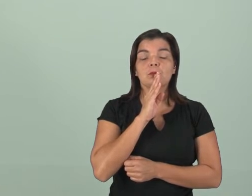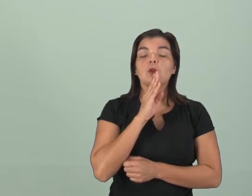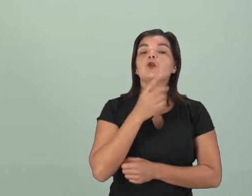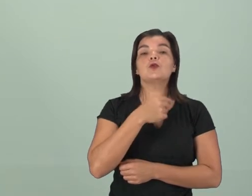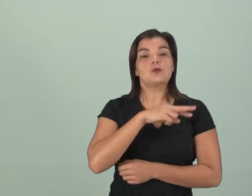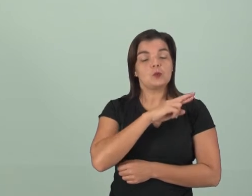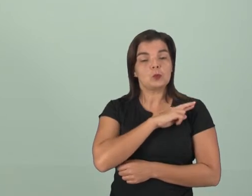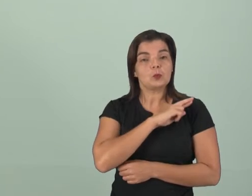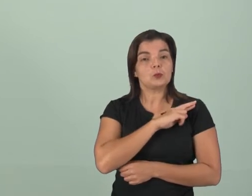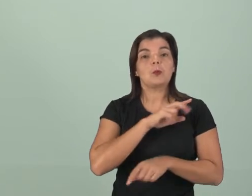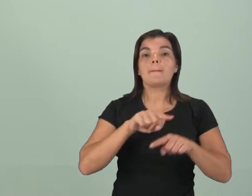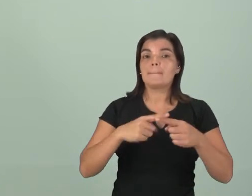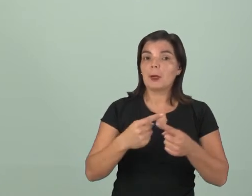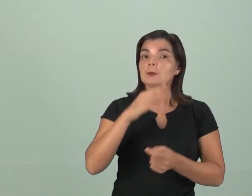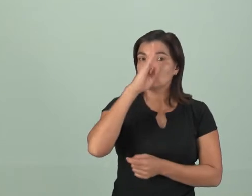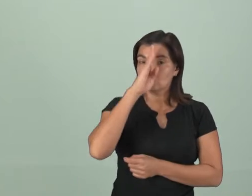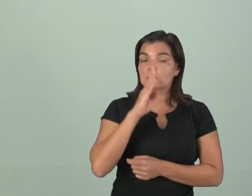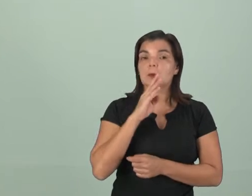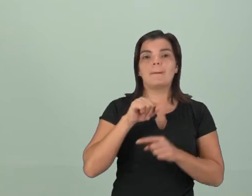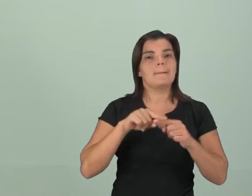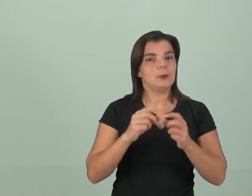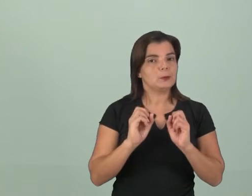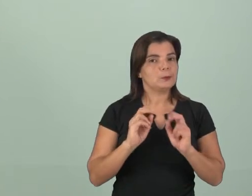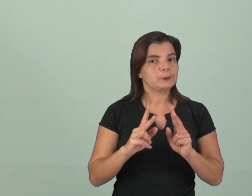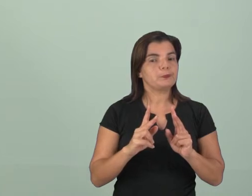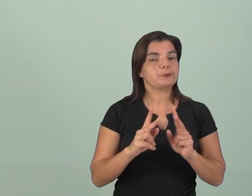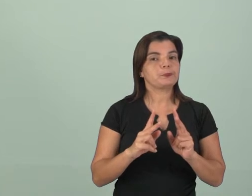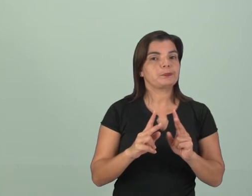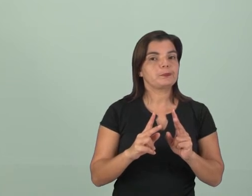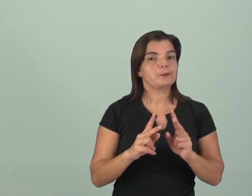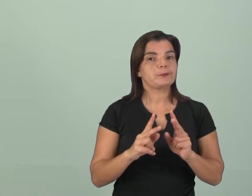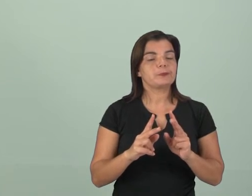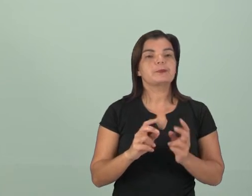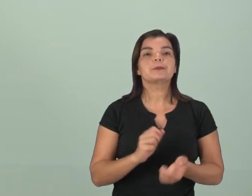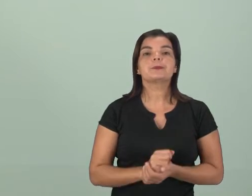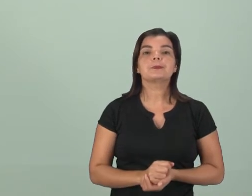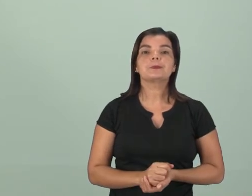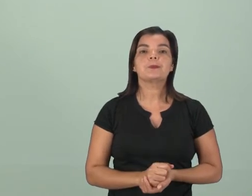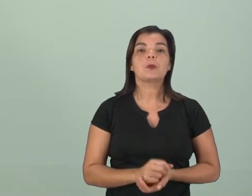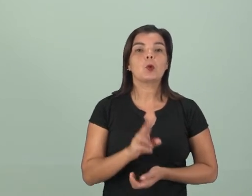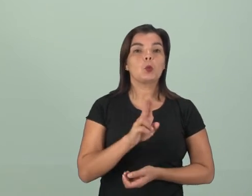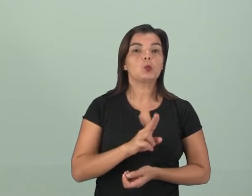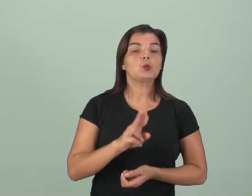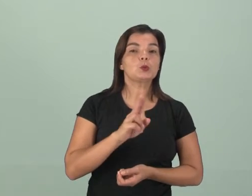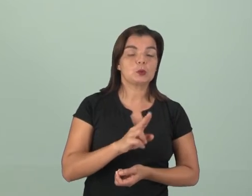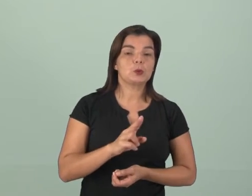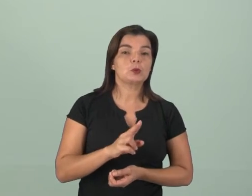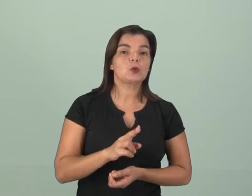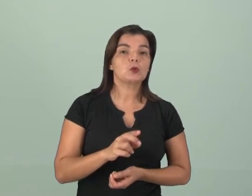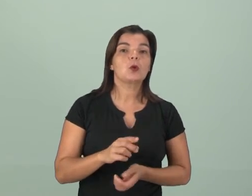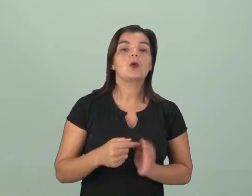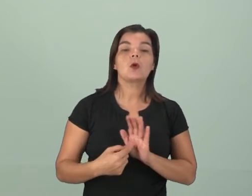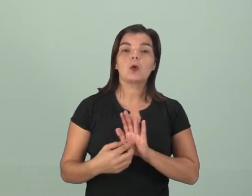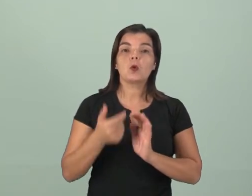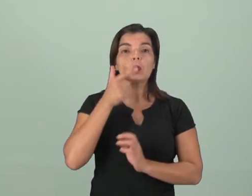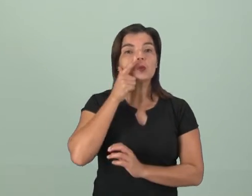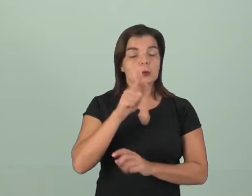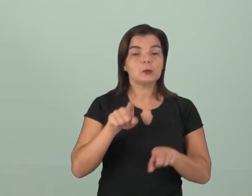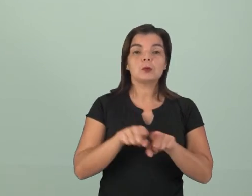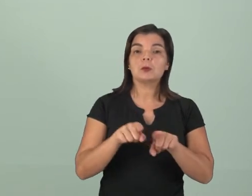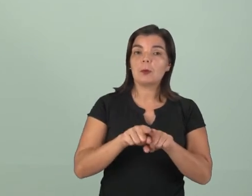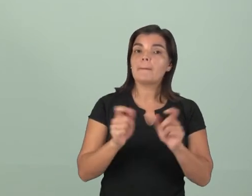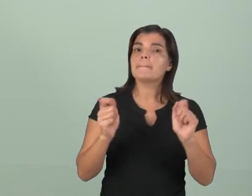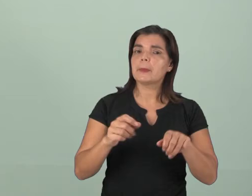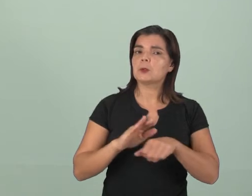cumpra o papel dela de graça, ok? Grátis, usando os recursos que ela mesmo conseguir com seus